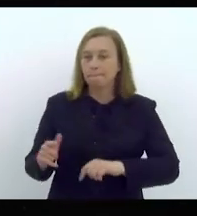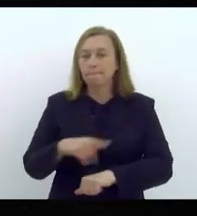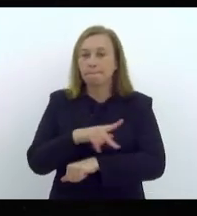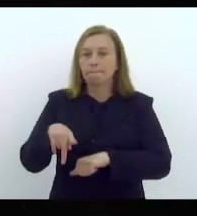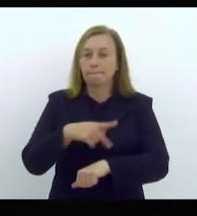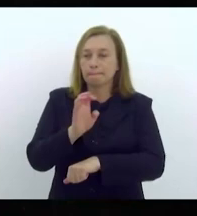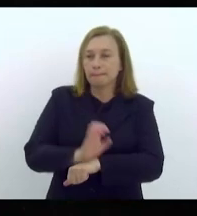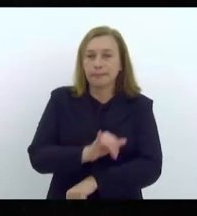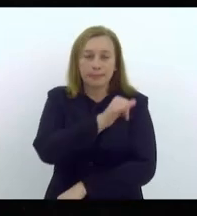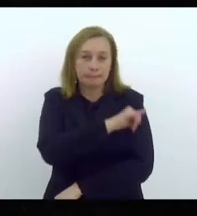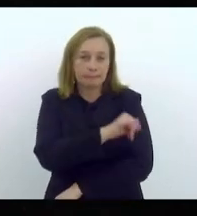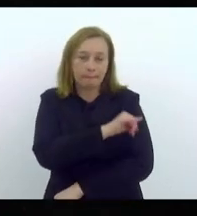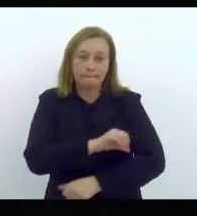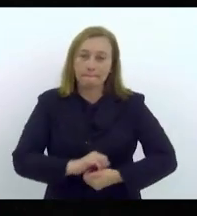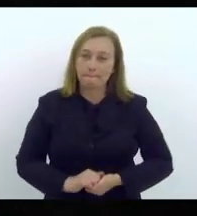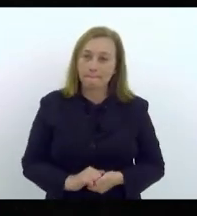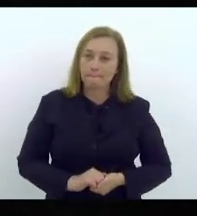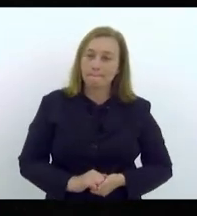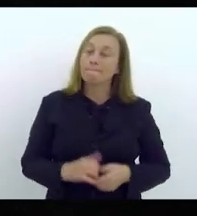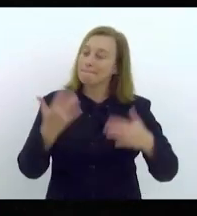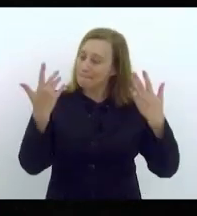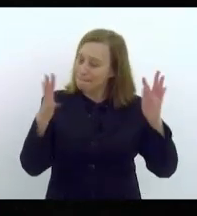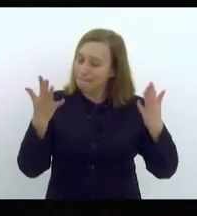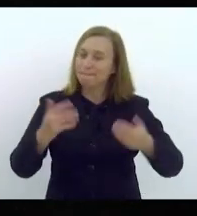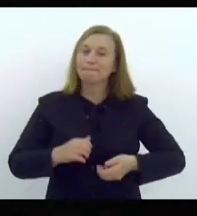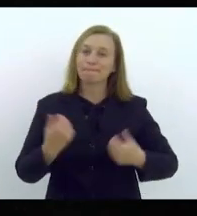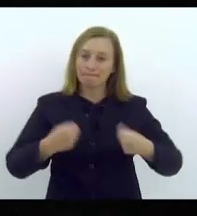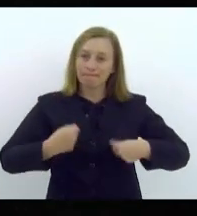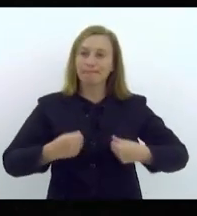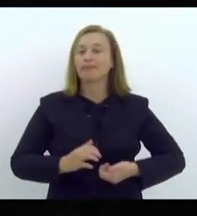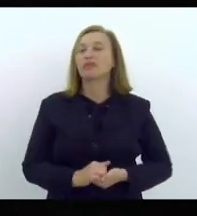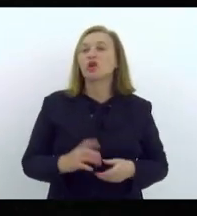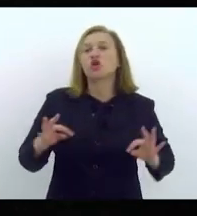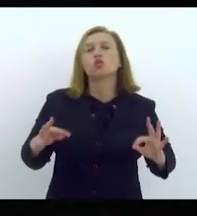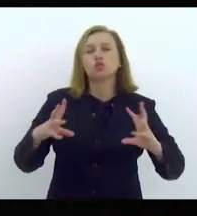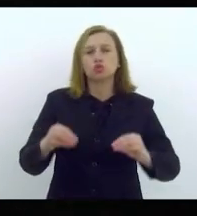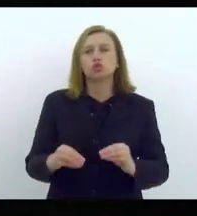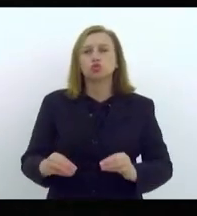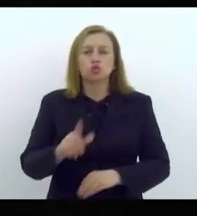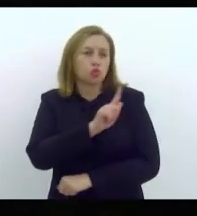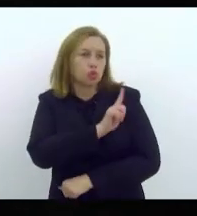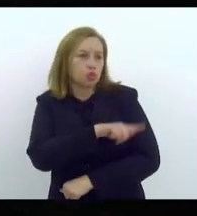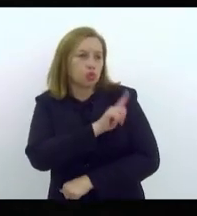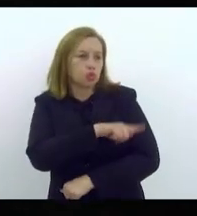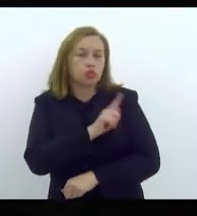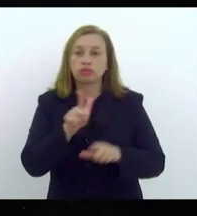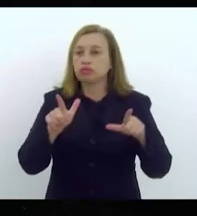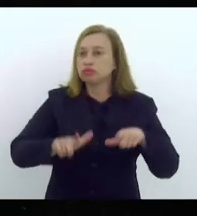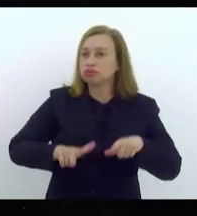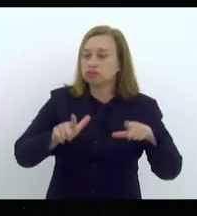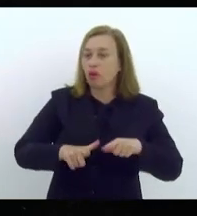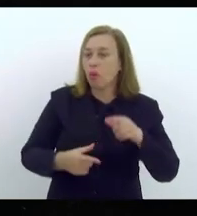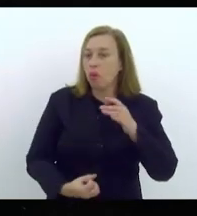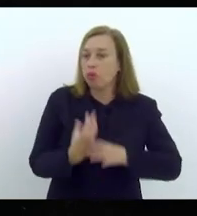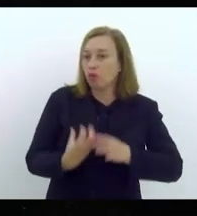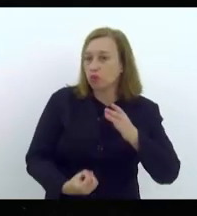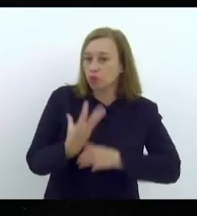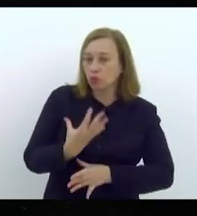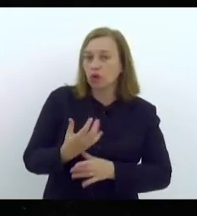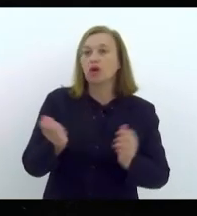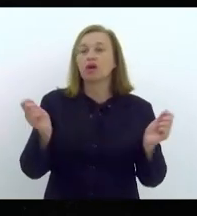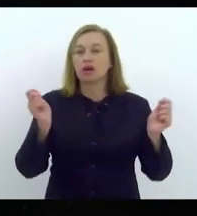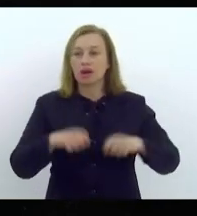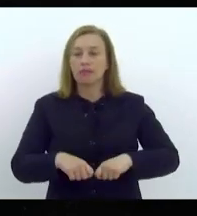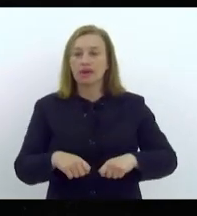estado do Rio de Janeiro precisam ser celebradas. tudo aquilo que os gestores locais produzem, têm a